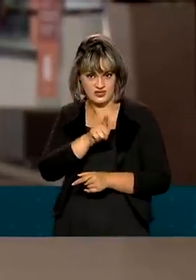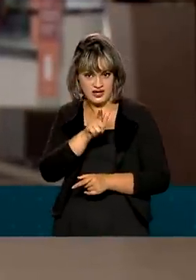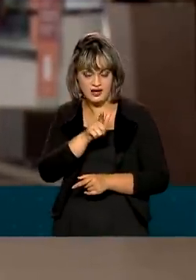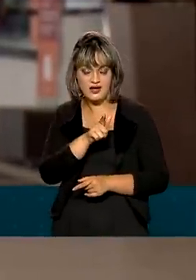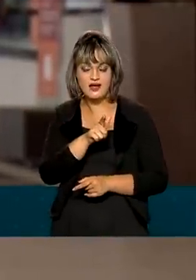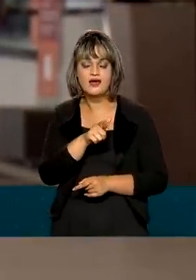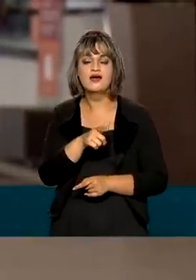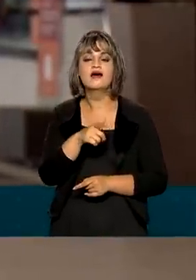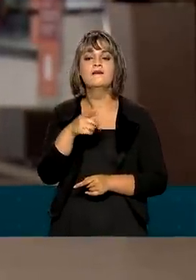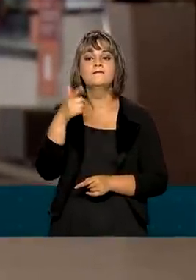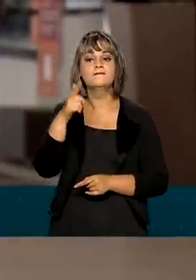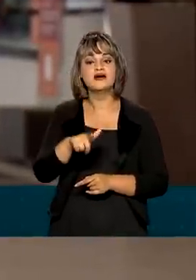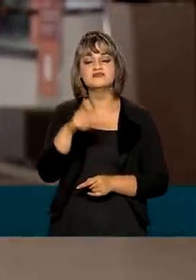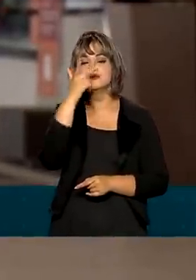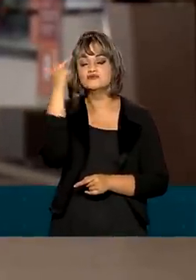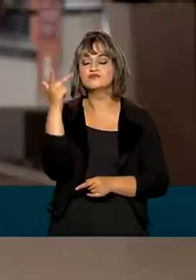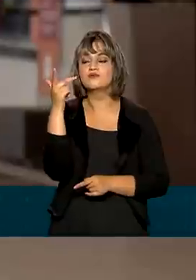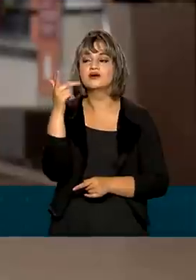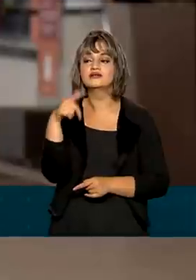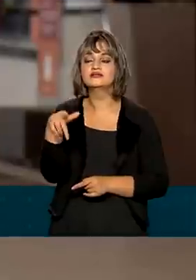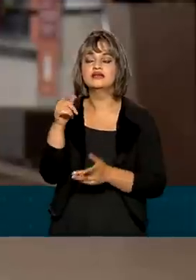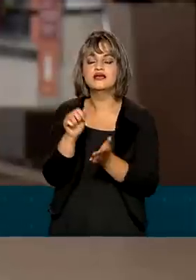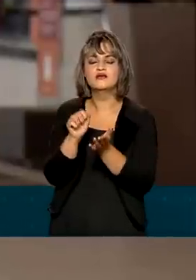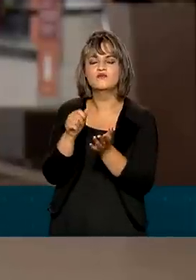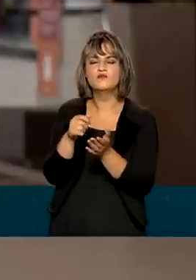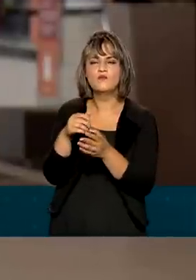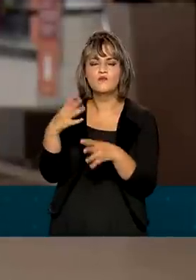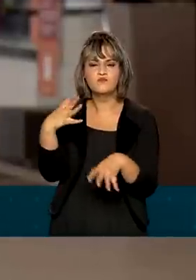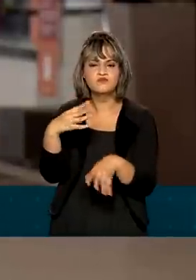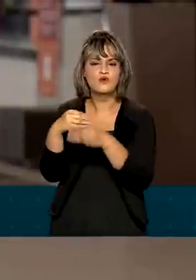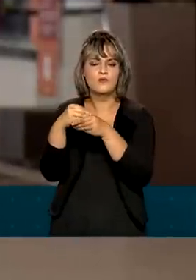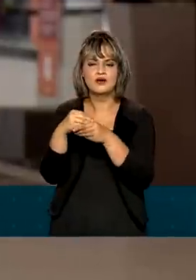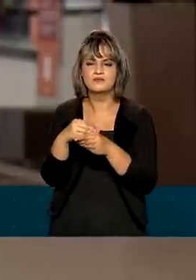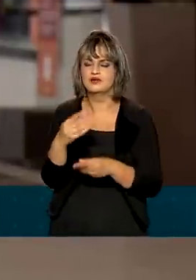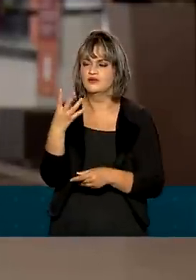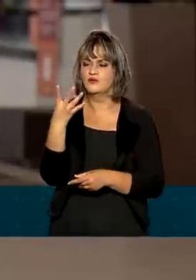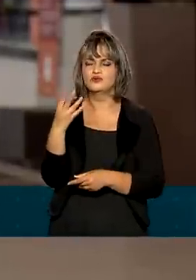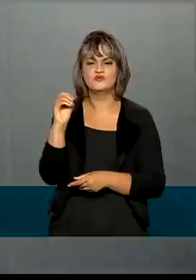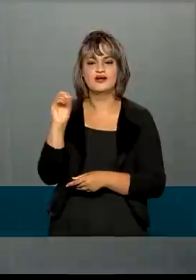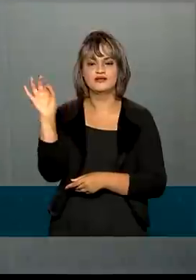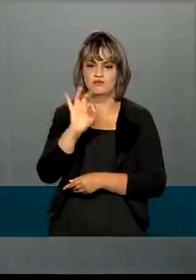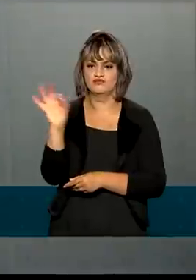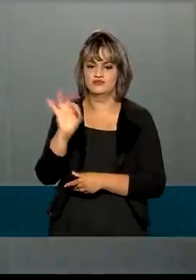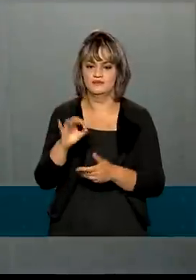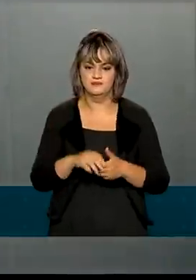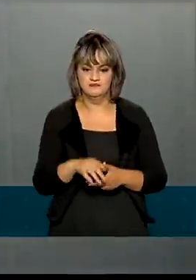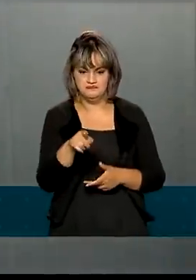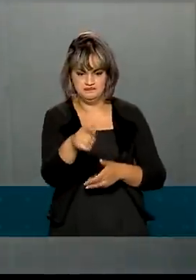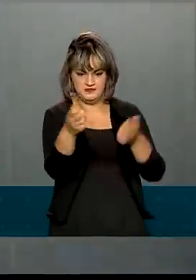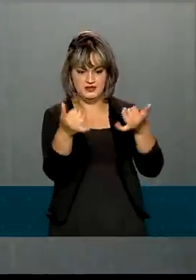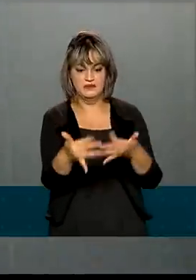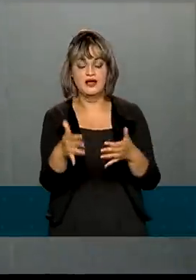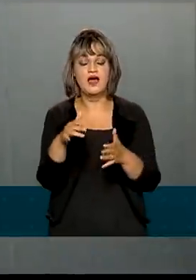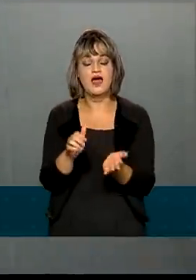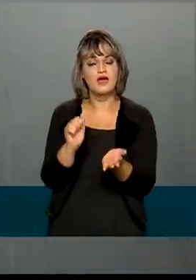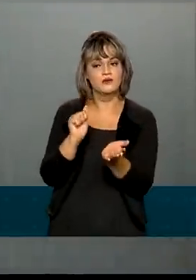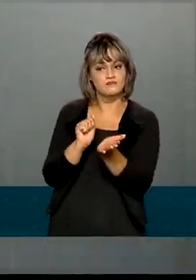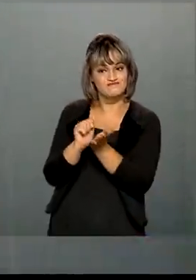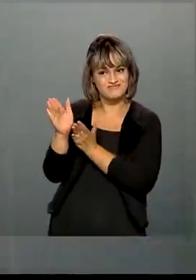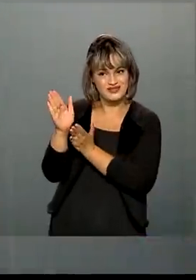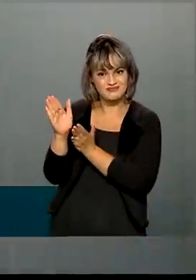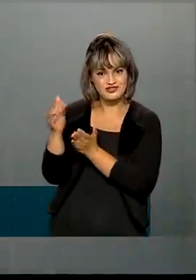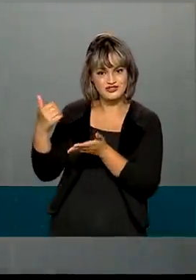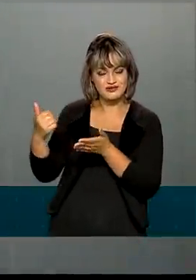vinculada, o trabalhador ainda recebe uma multa recisória, valor de 40%. Quando eu fui desligada, eu tinha um familiar